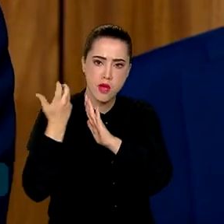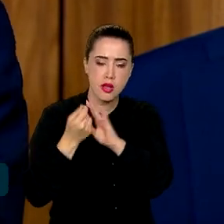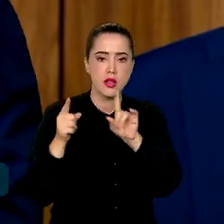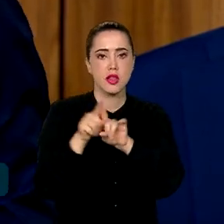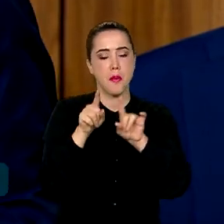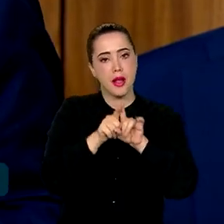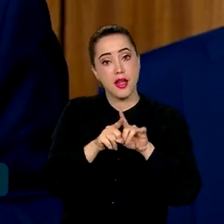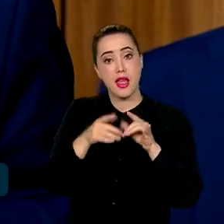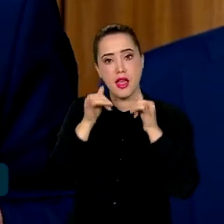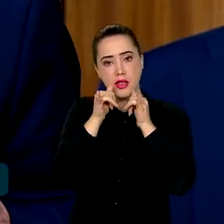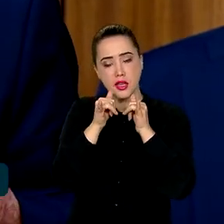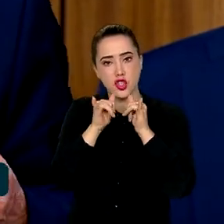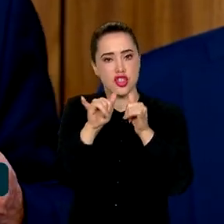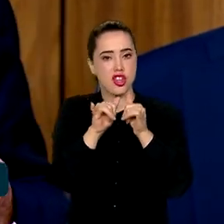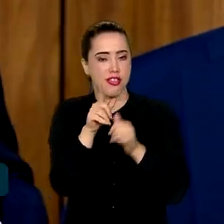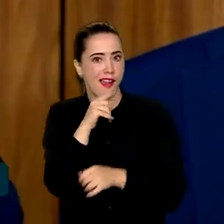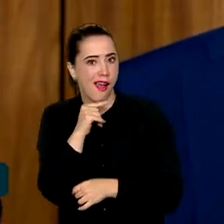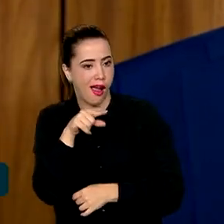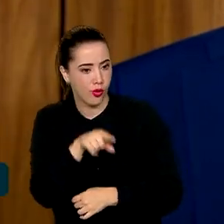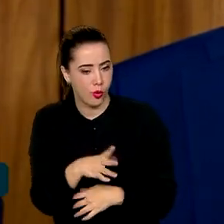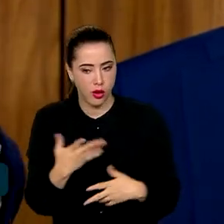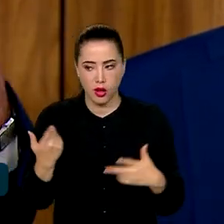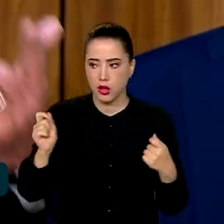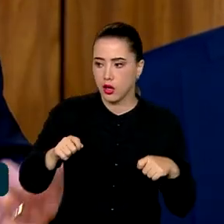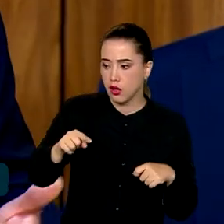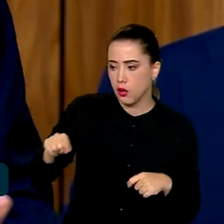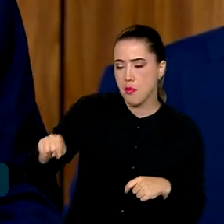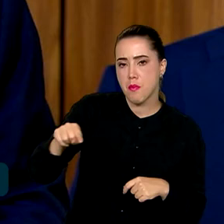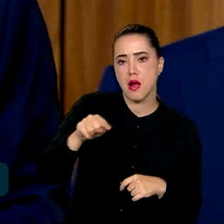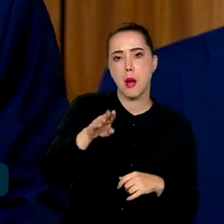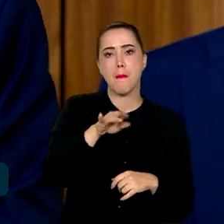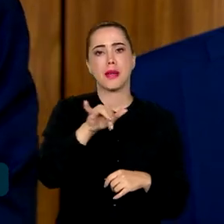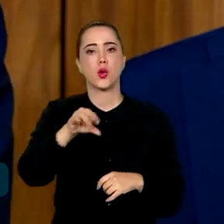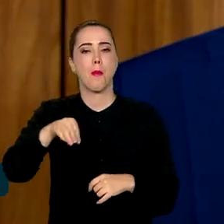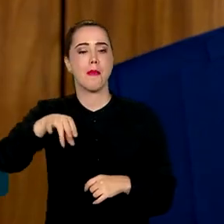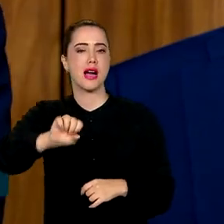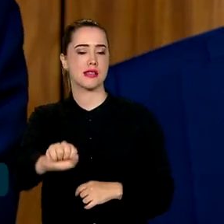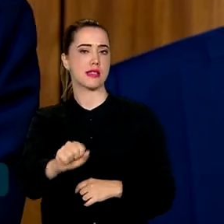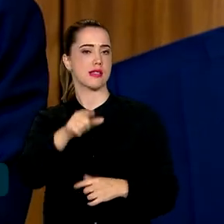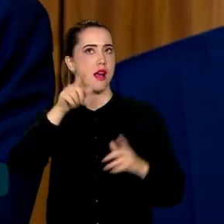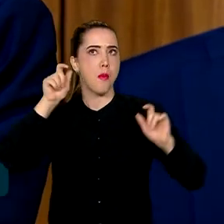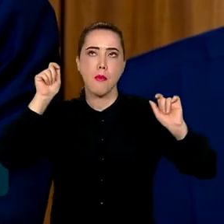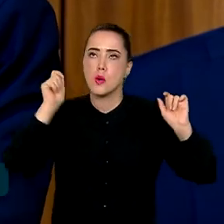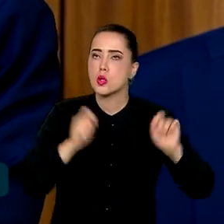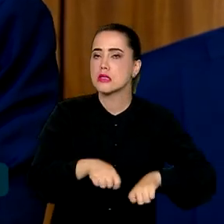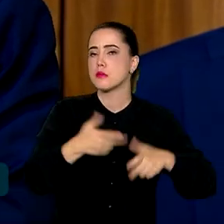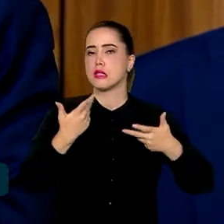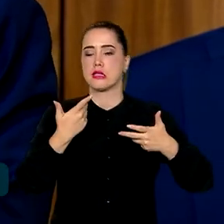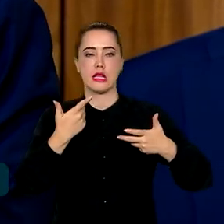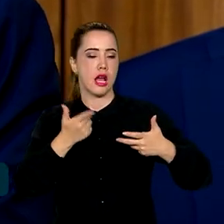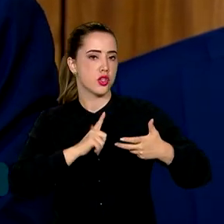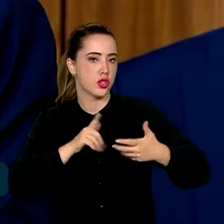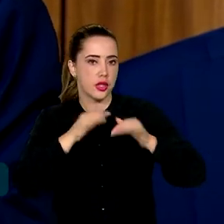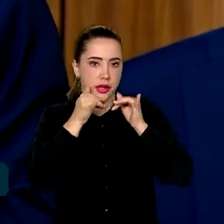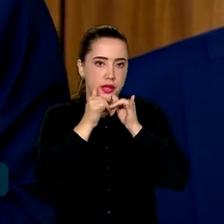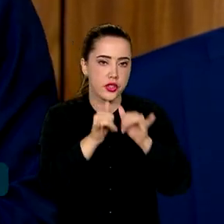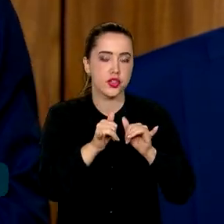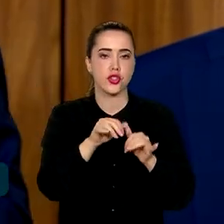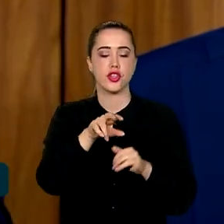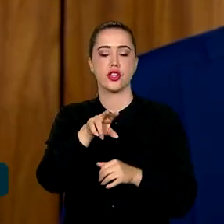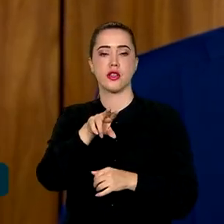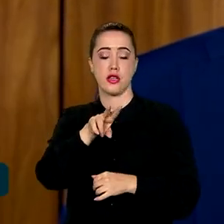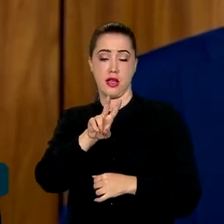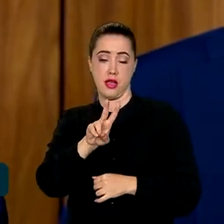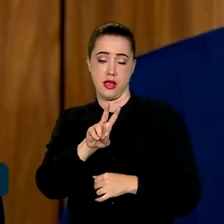hídrica, um país que tem a capacidade de produção da biomassa, um país que tem a capacidade de produzir hidrogênio verde,